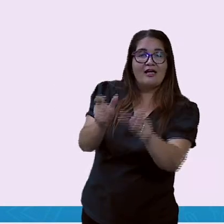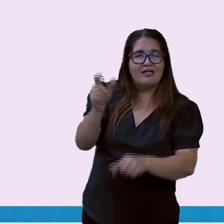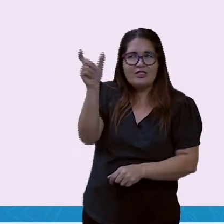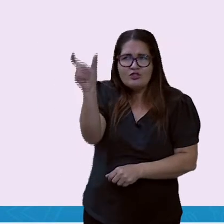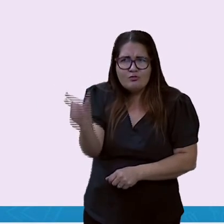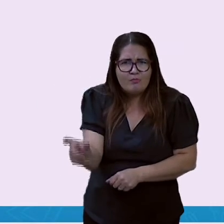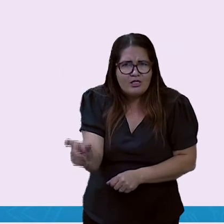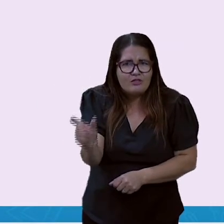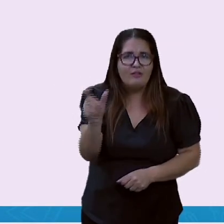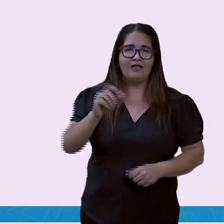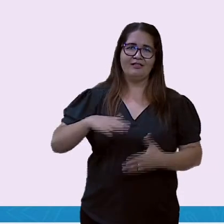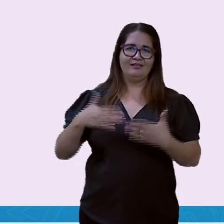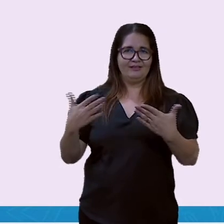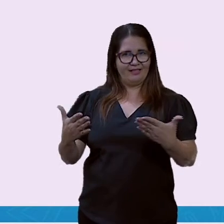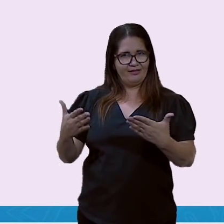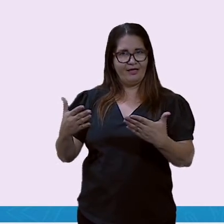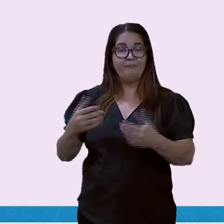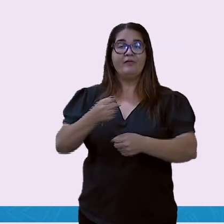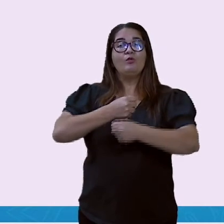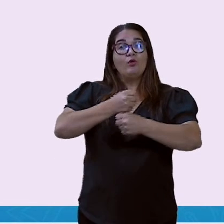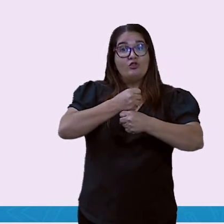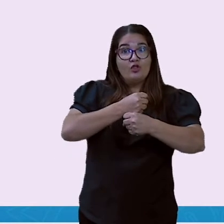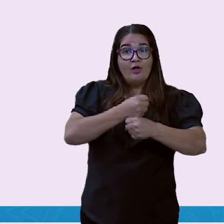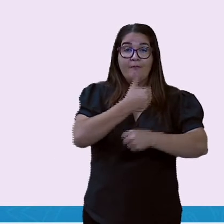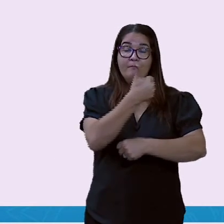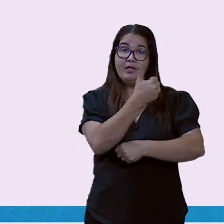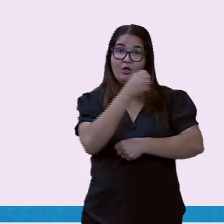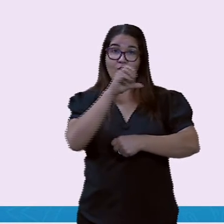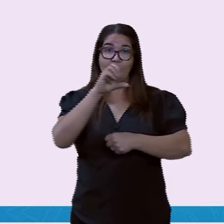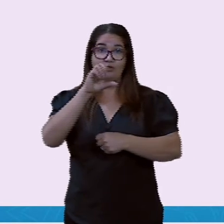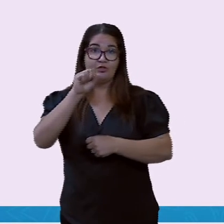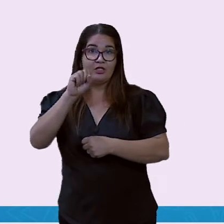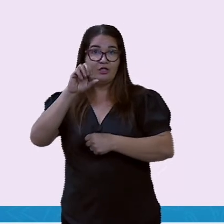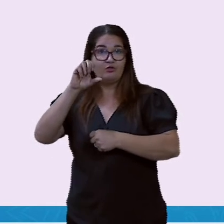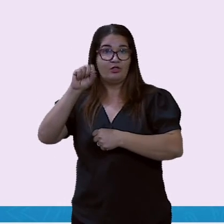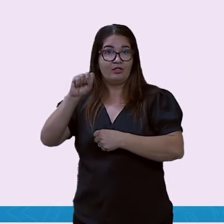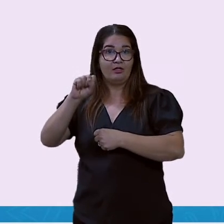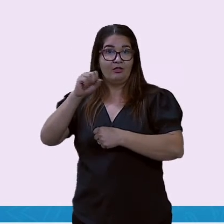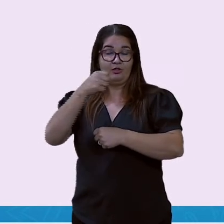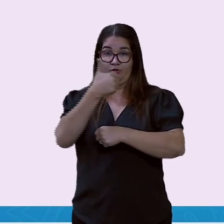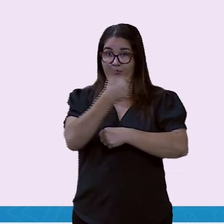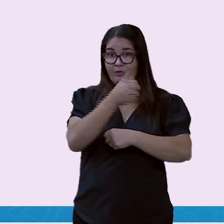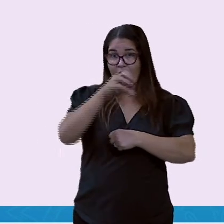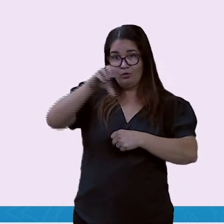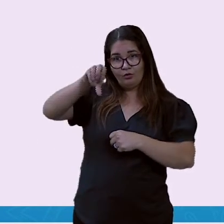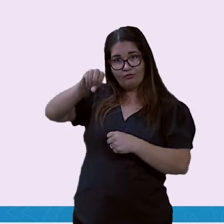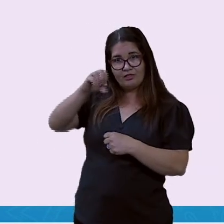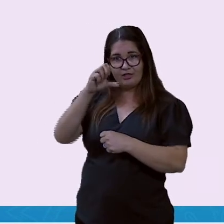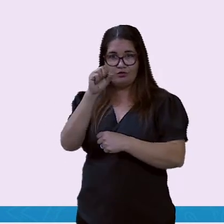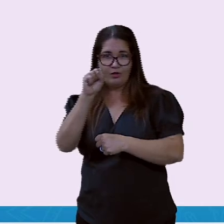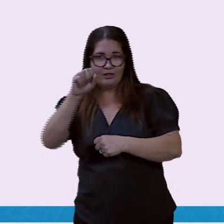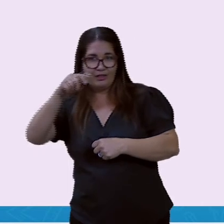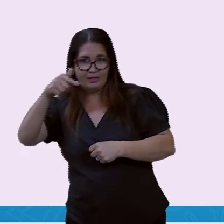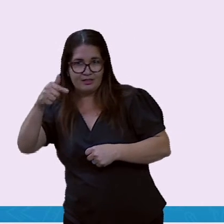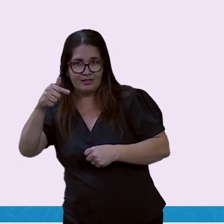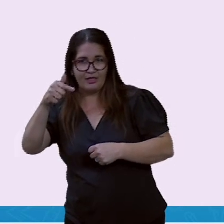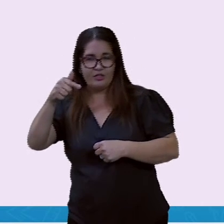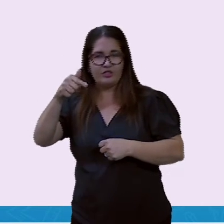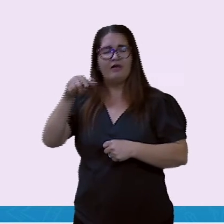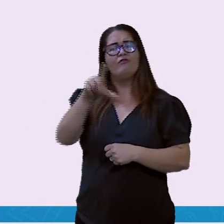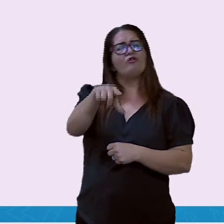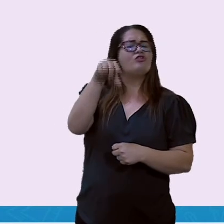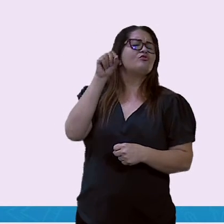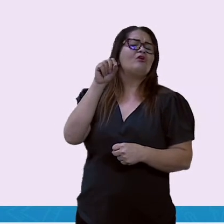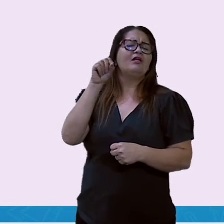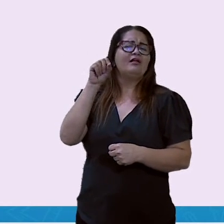1987 foram escolhidos mascotes para cada Copa. Então,